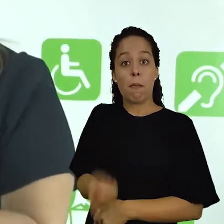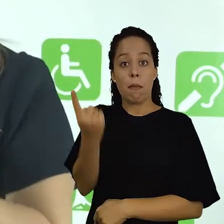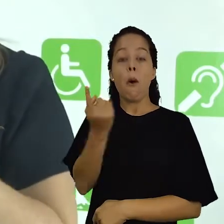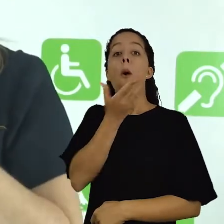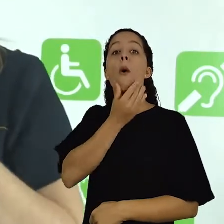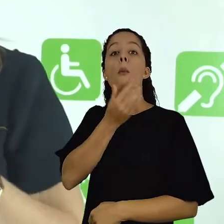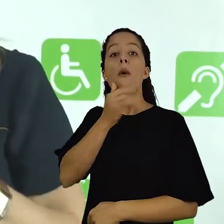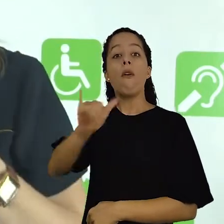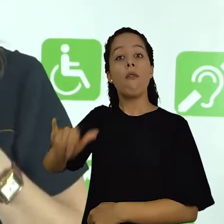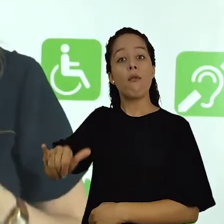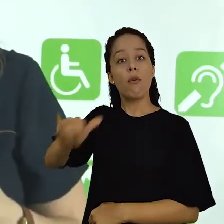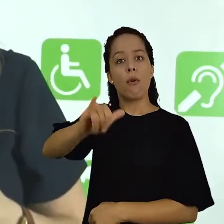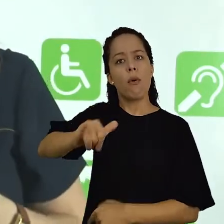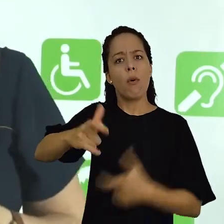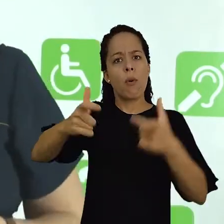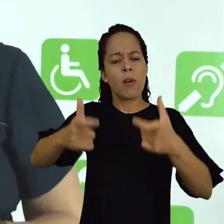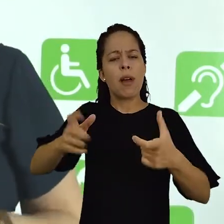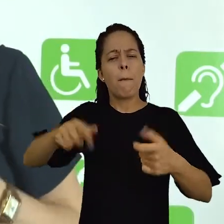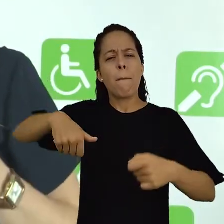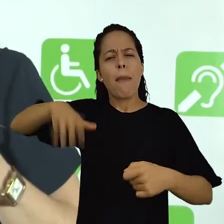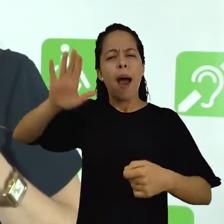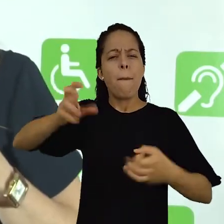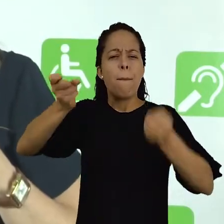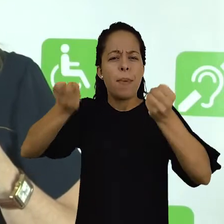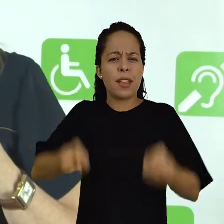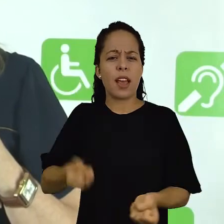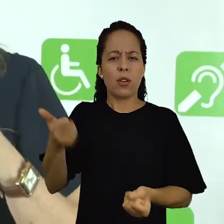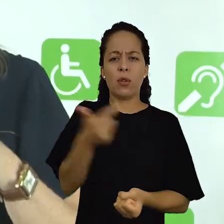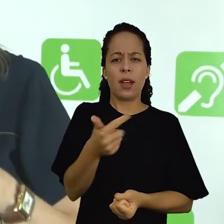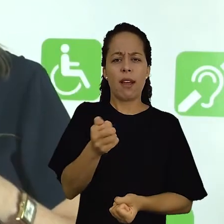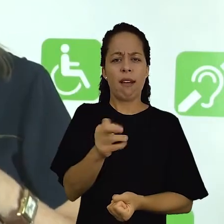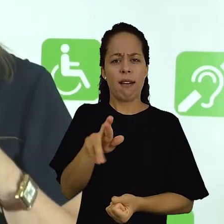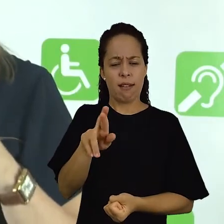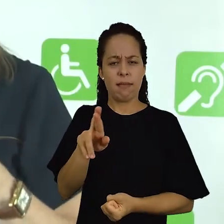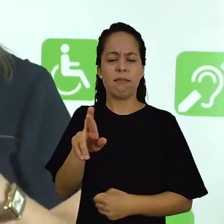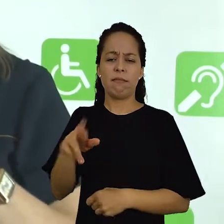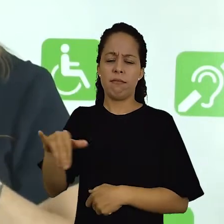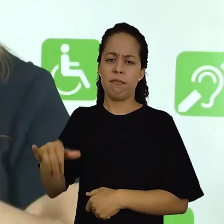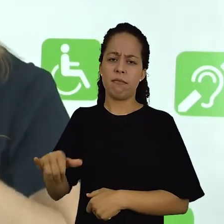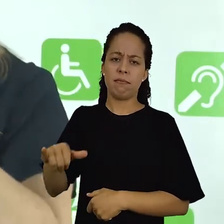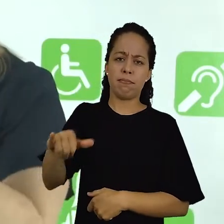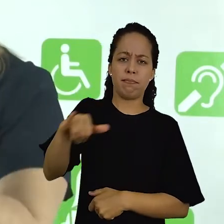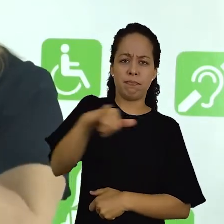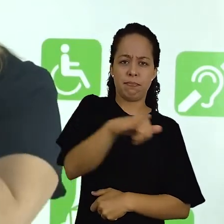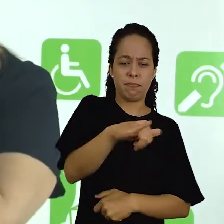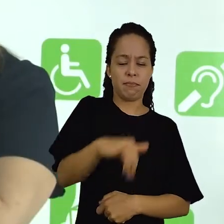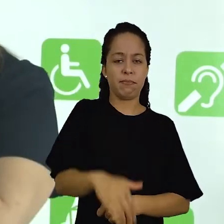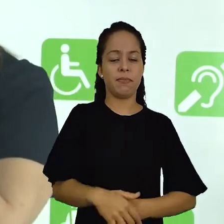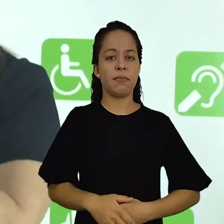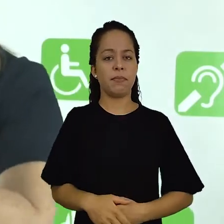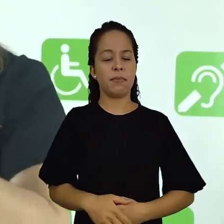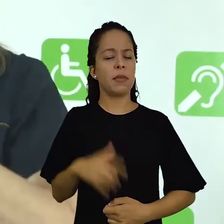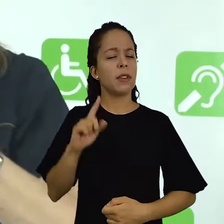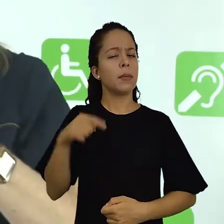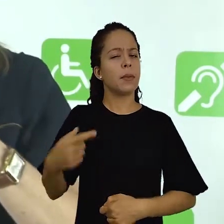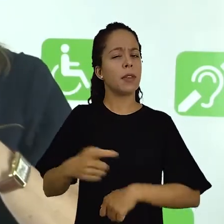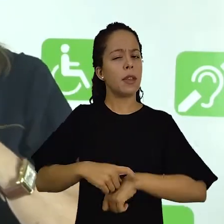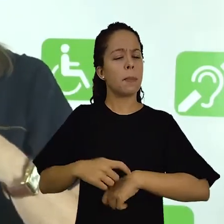da aviação, que foi o primeiro homem a voar em um aparelho mais pesado que o ar.